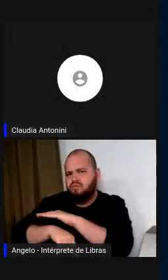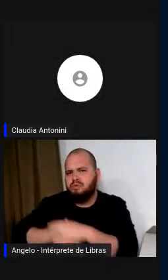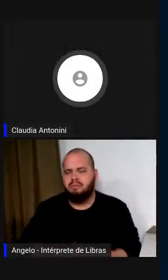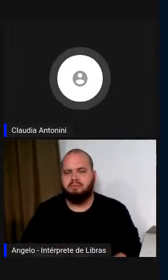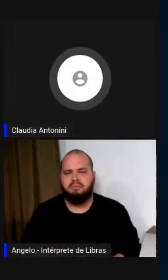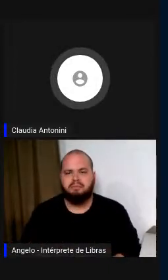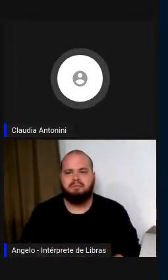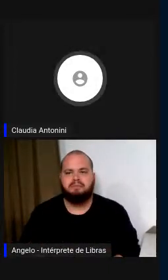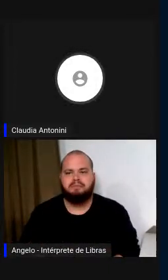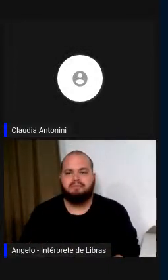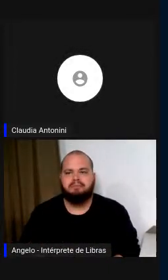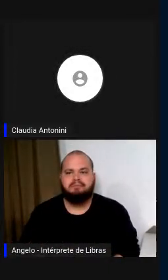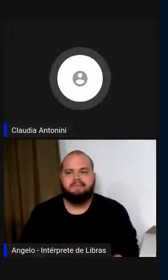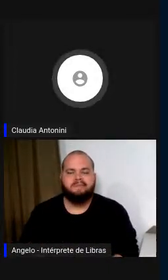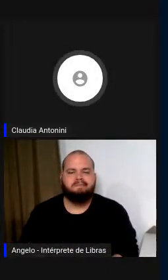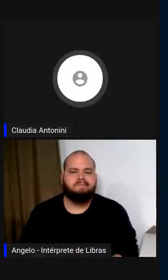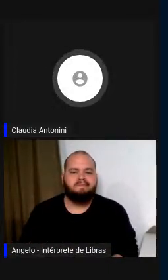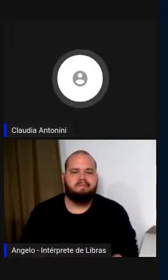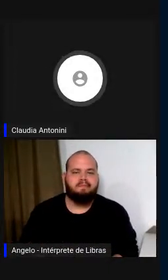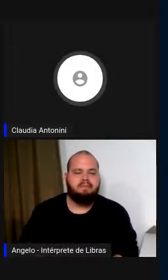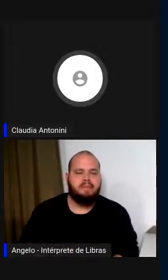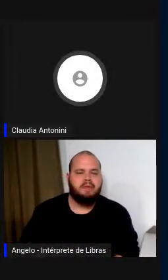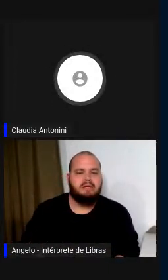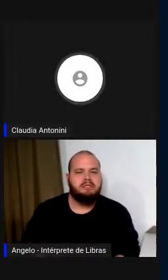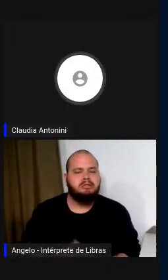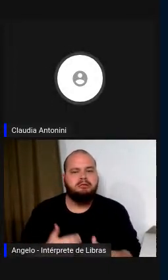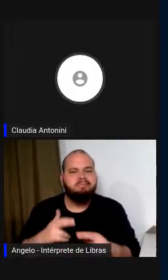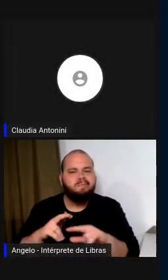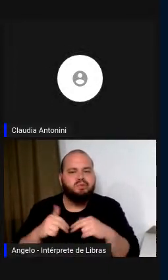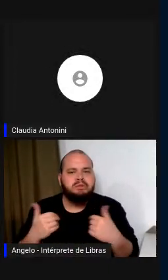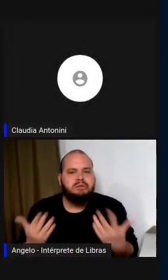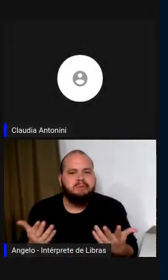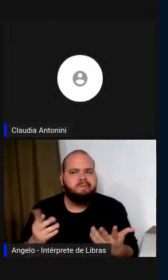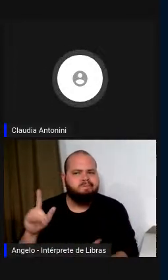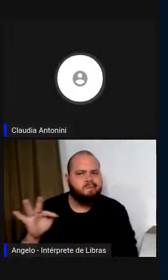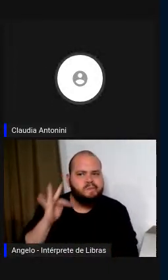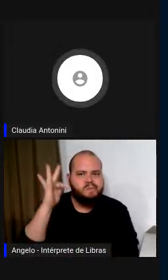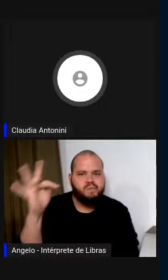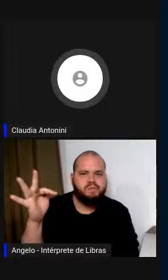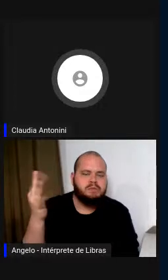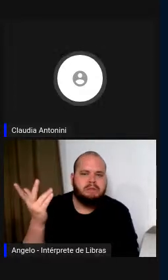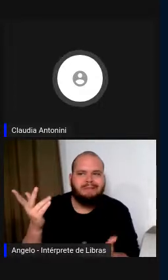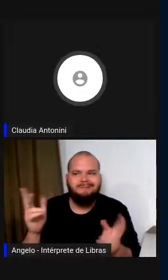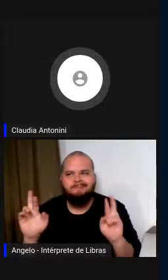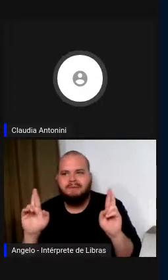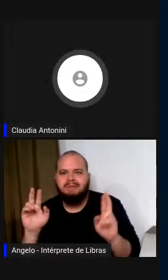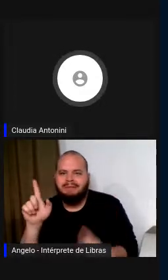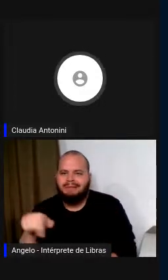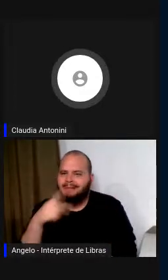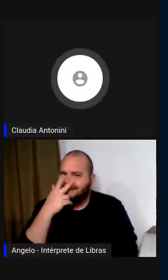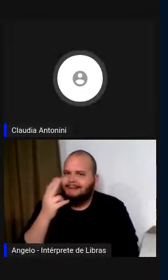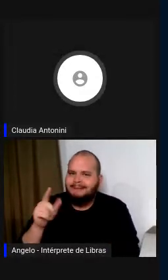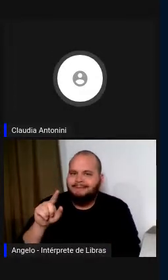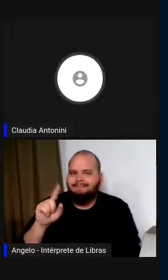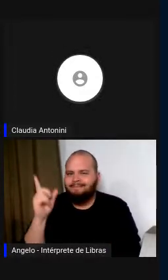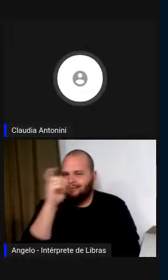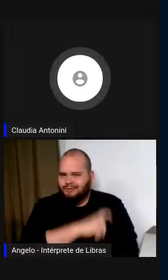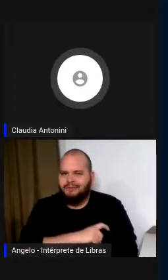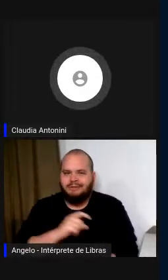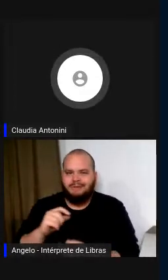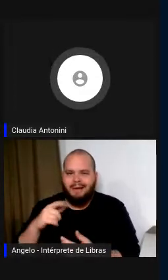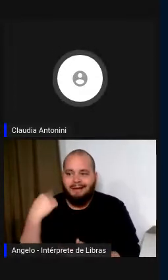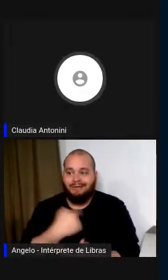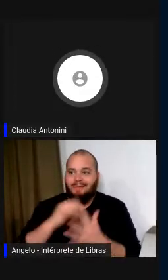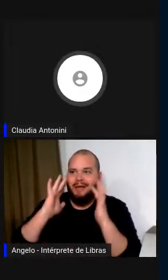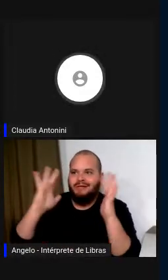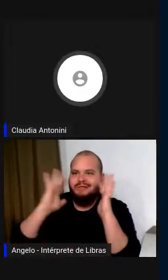quais são, qual a previsão muito, é difícil sempre fazer previsões, é